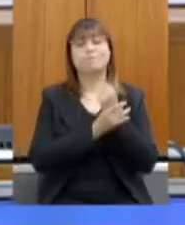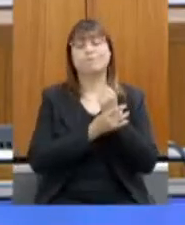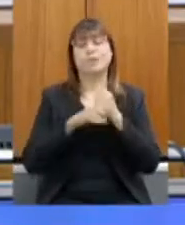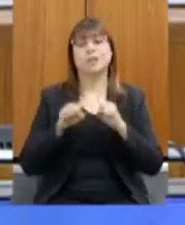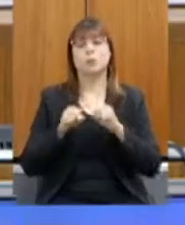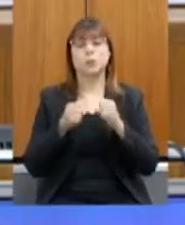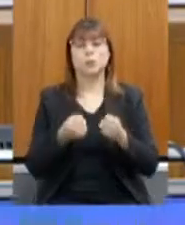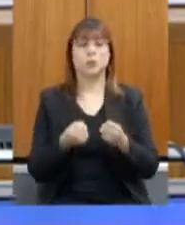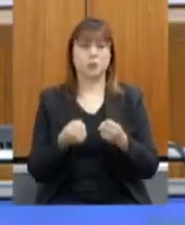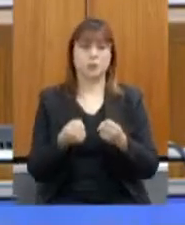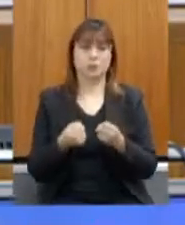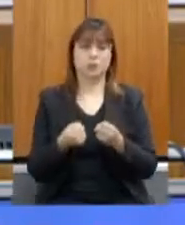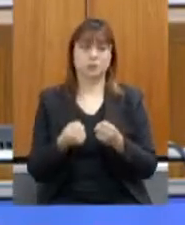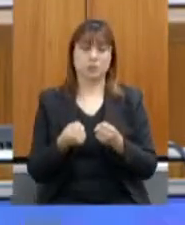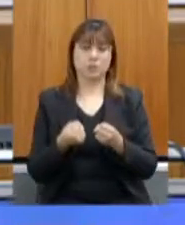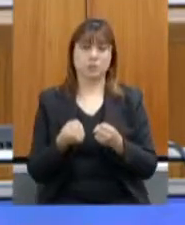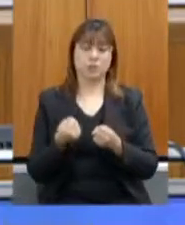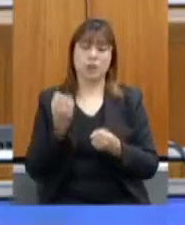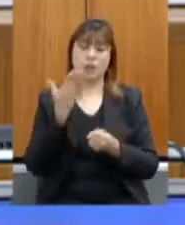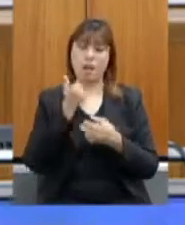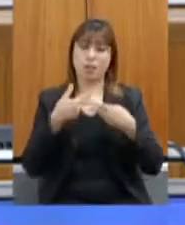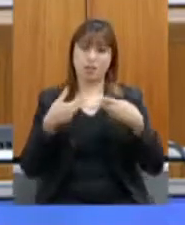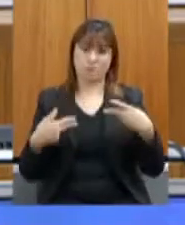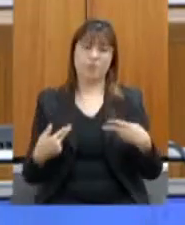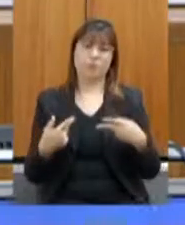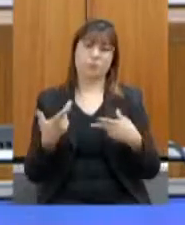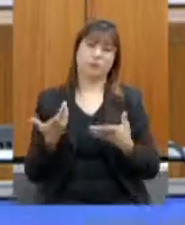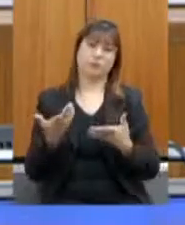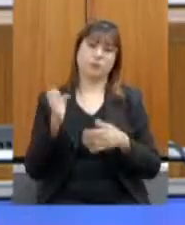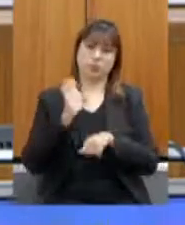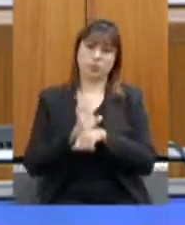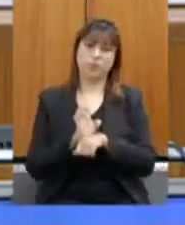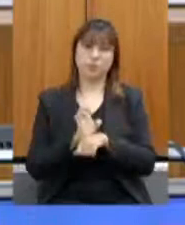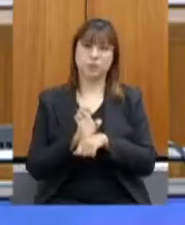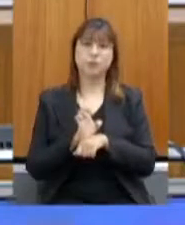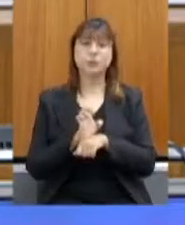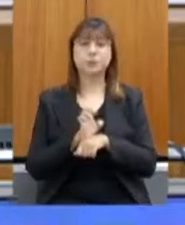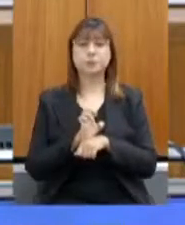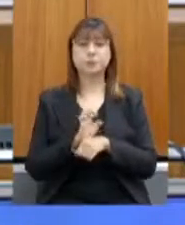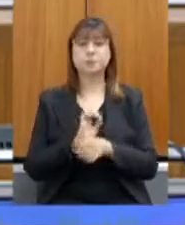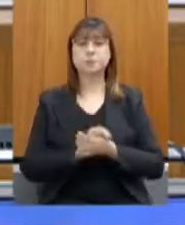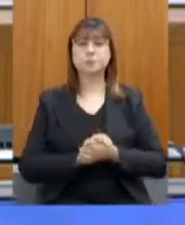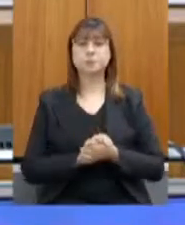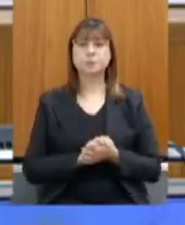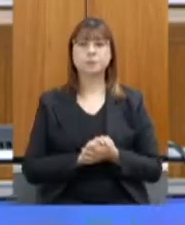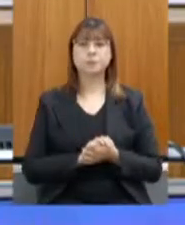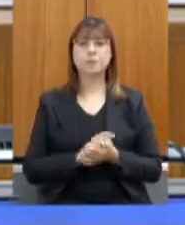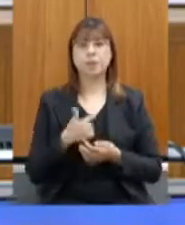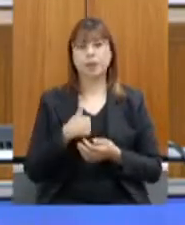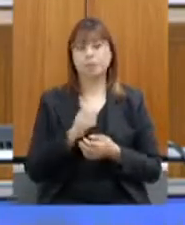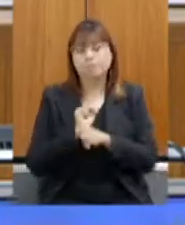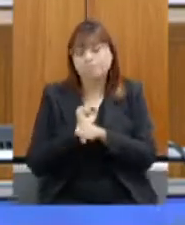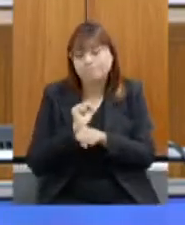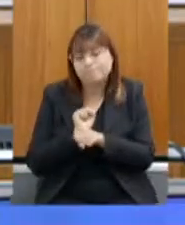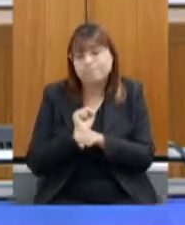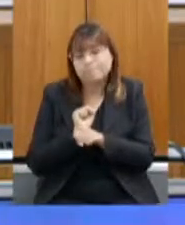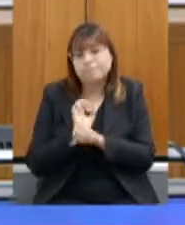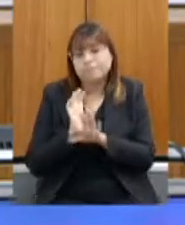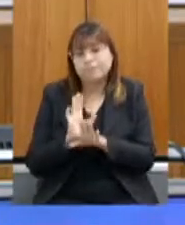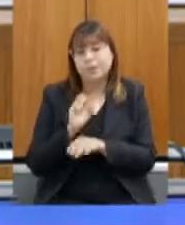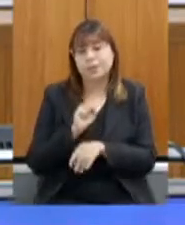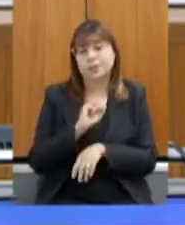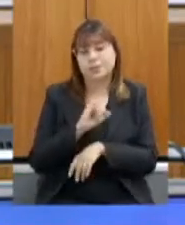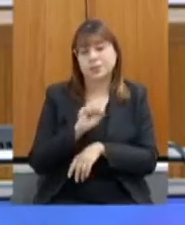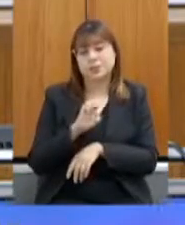e a noquidade dos alimentos produzidos em nosso Estado. E eu vejo com muita esperança esse PL do CISEI porque,